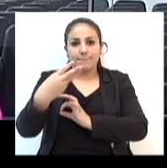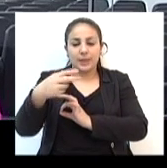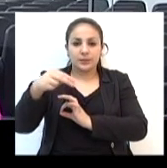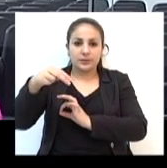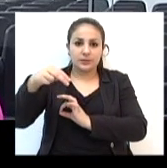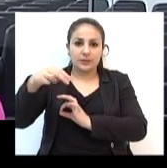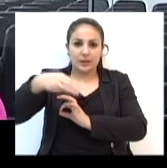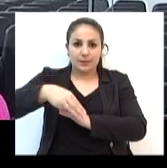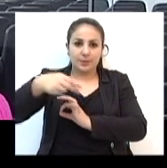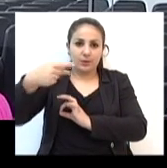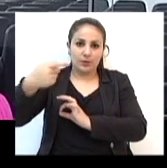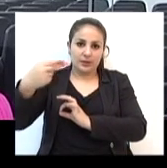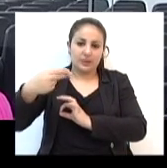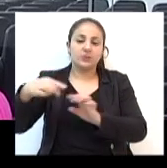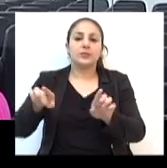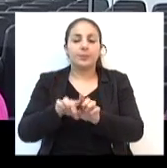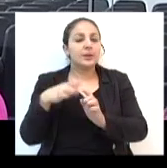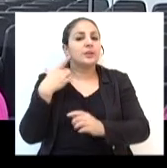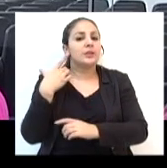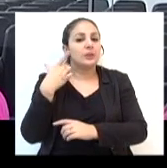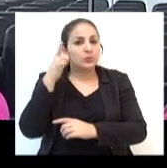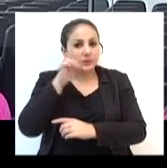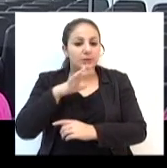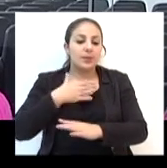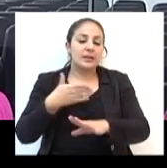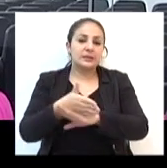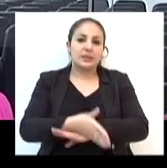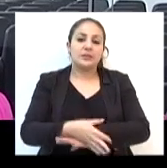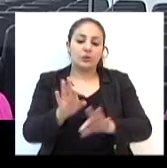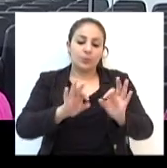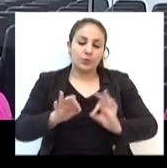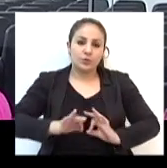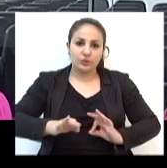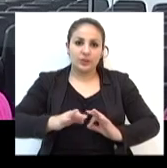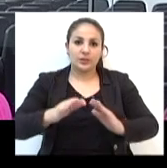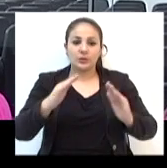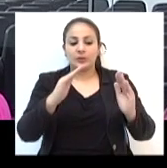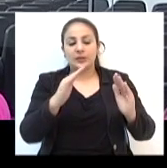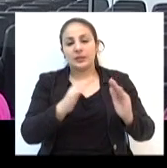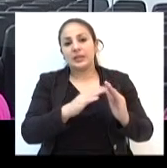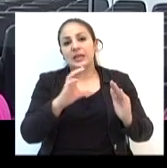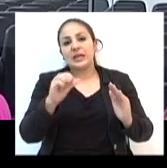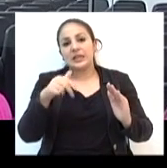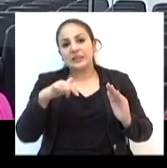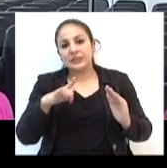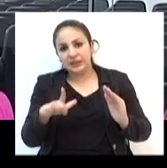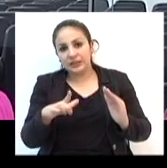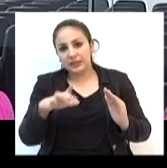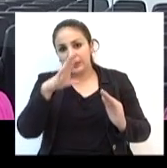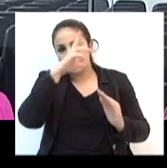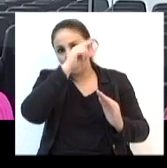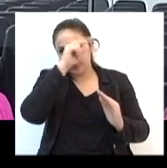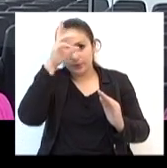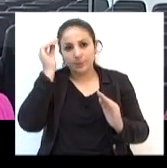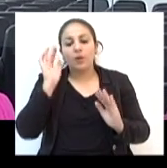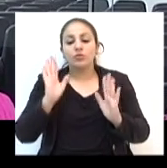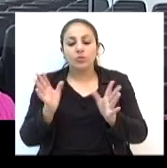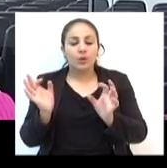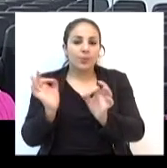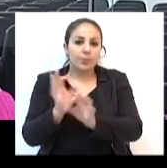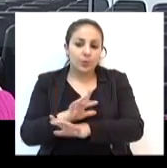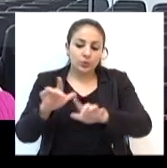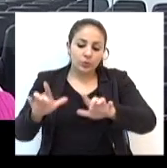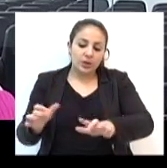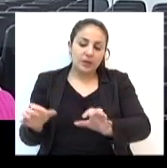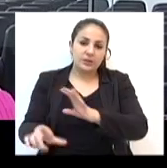m². também tivemos acesso a um projeto de um canil municipal que já está pronto, com o local escolhido,